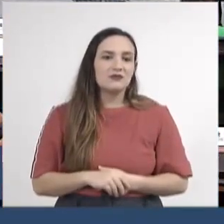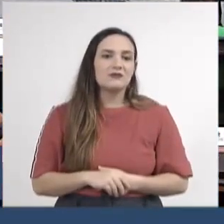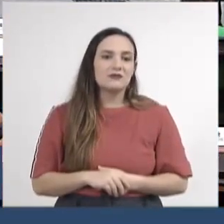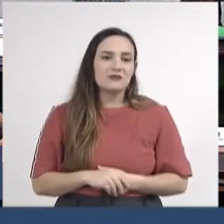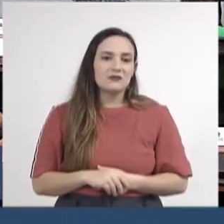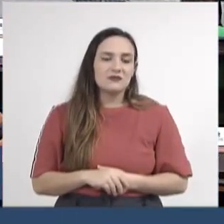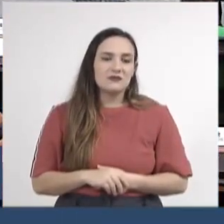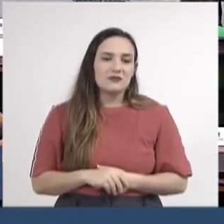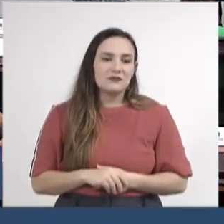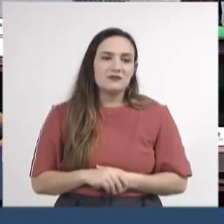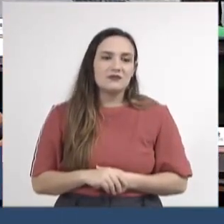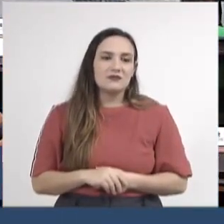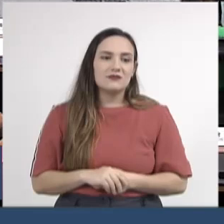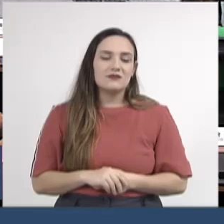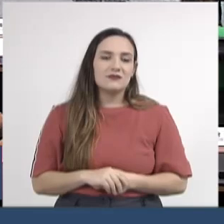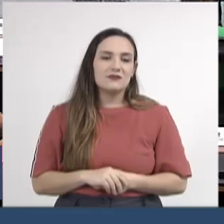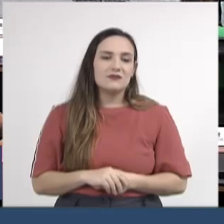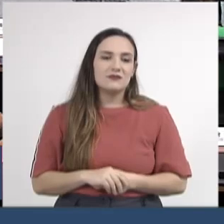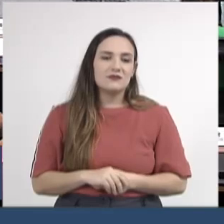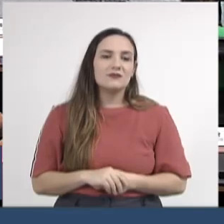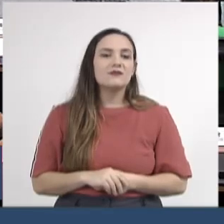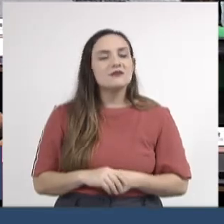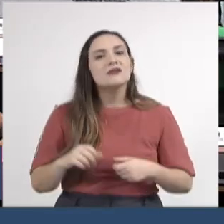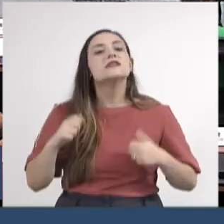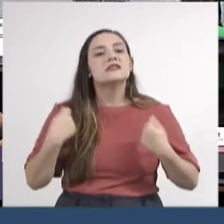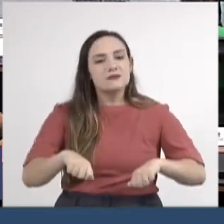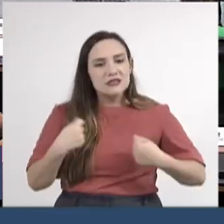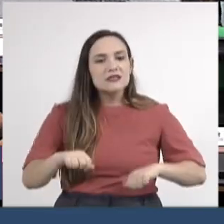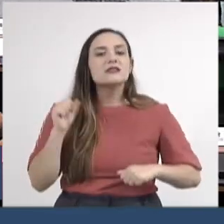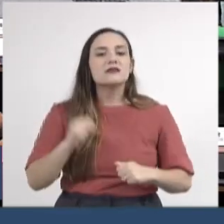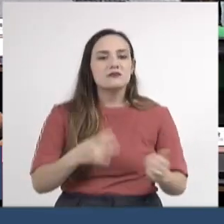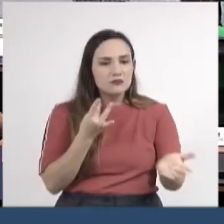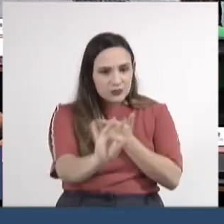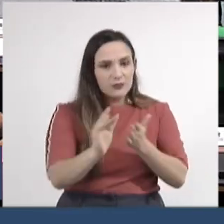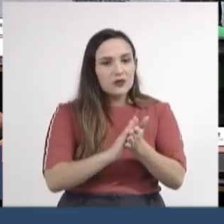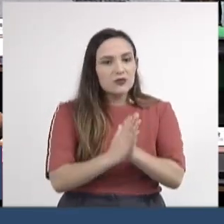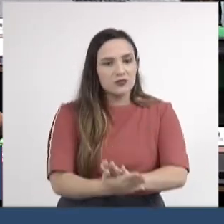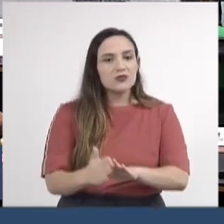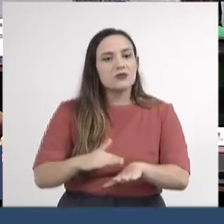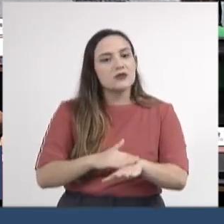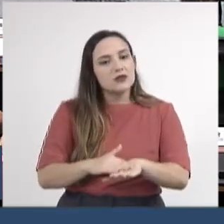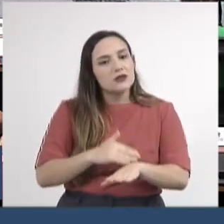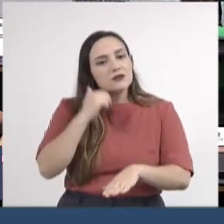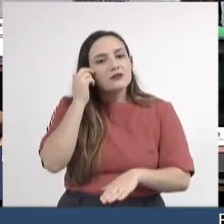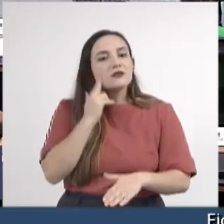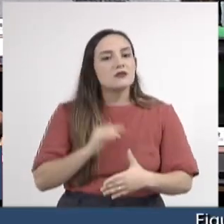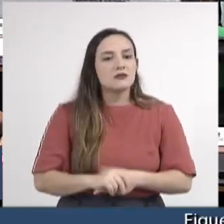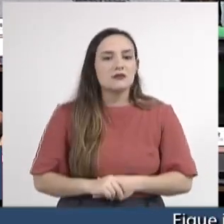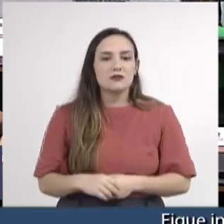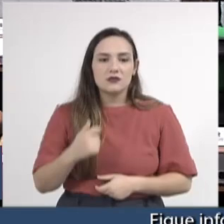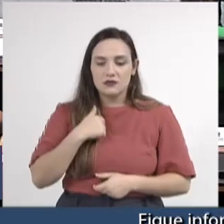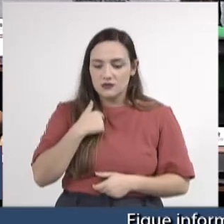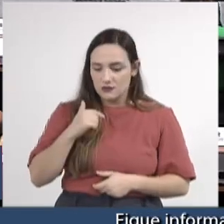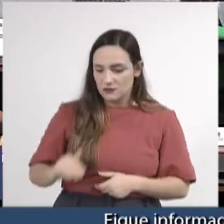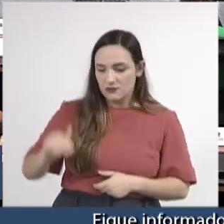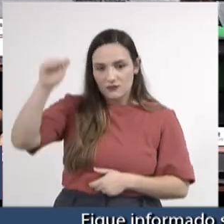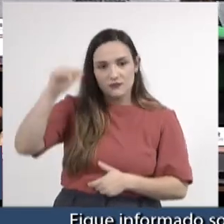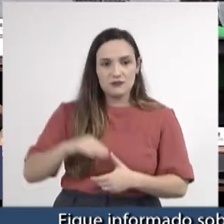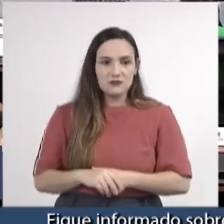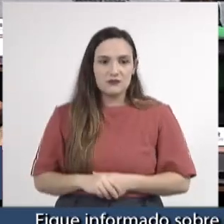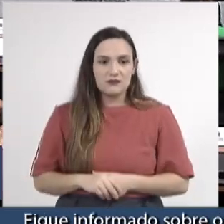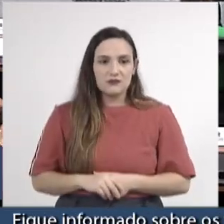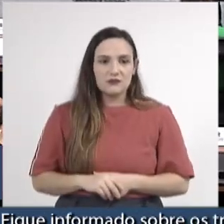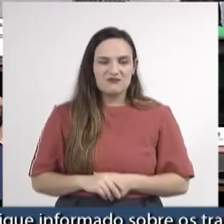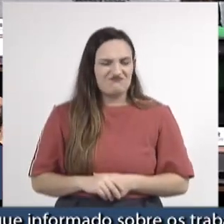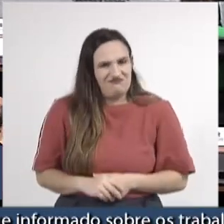dizer que nós temos que repudiar todo tipo de racismo. Eu cresci numa época que nós não